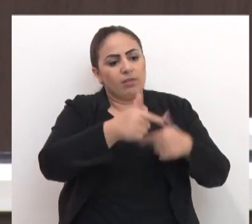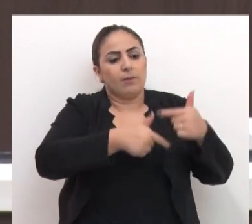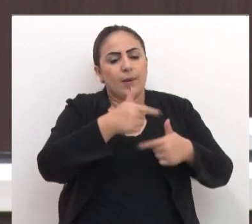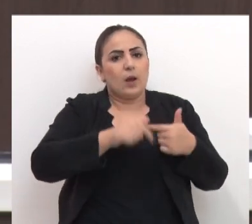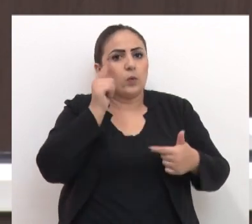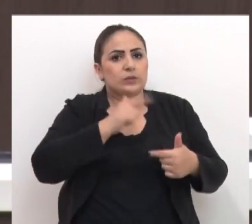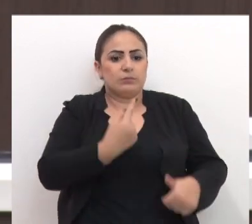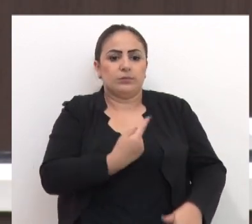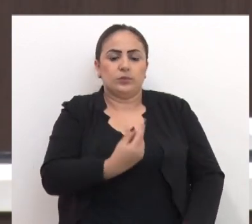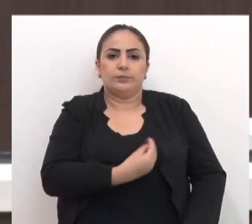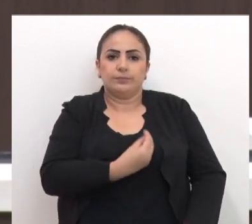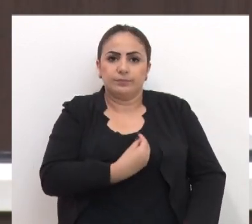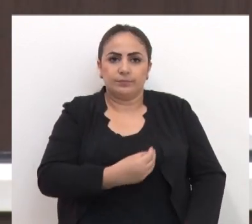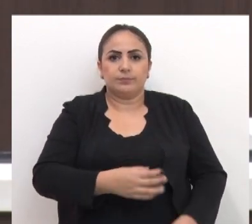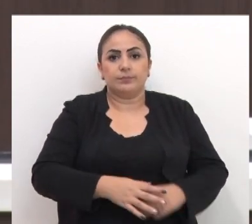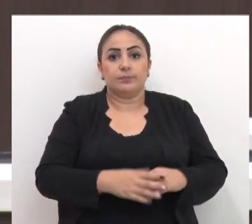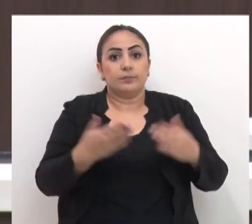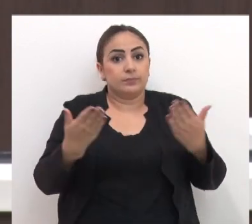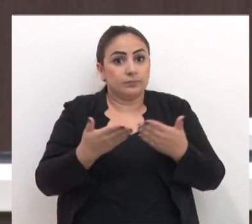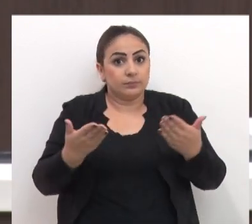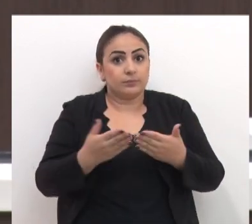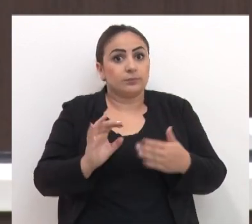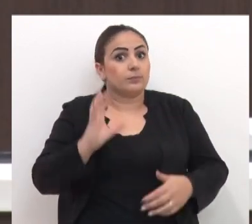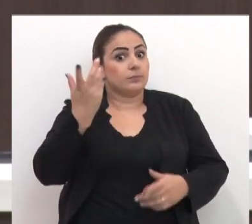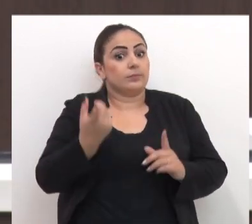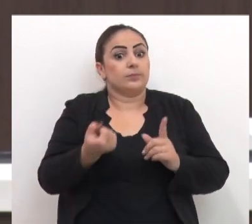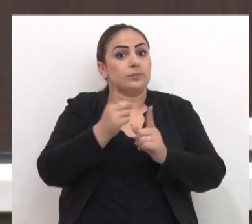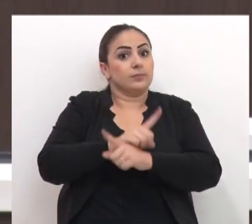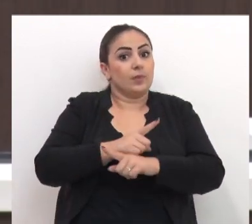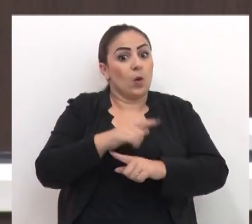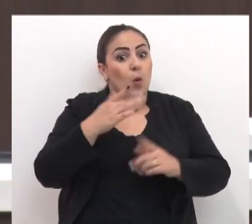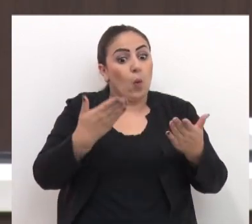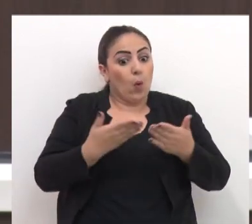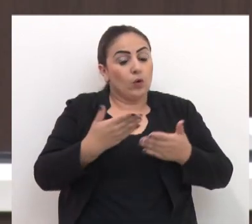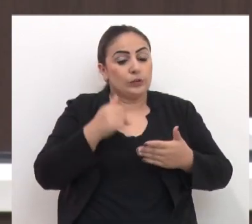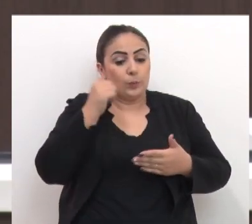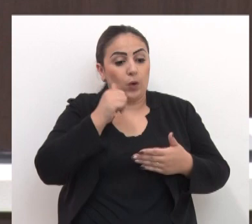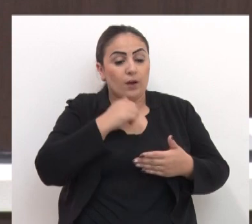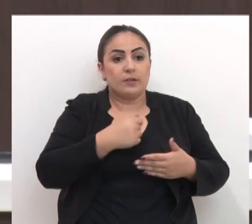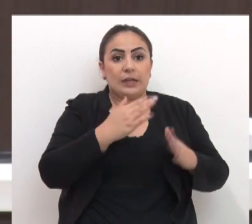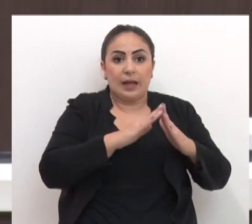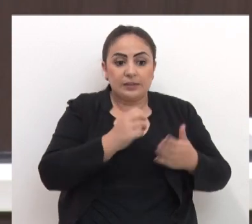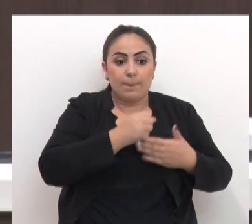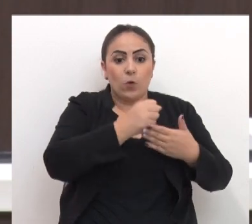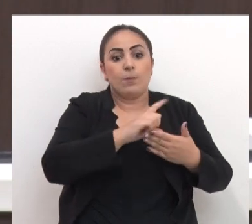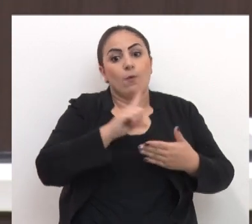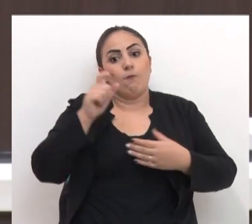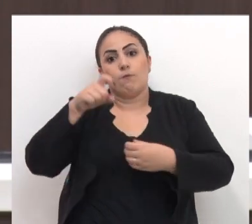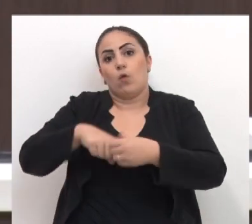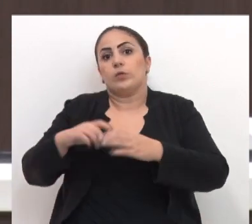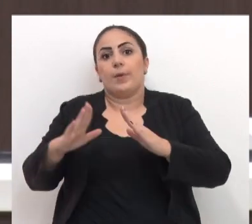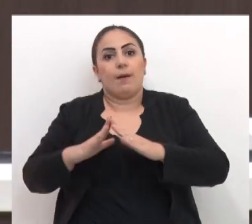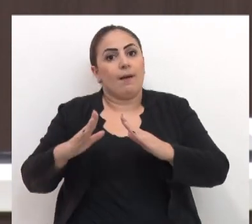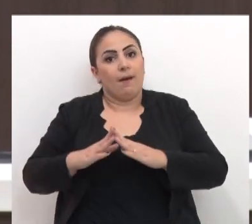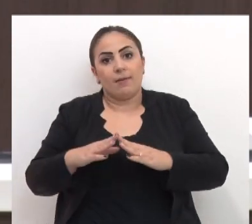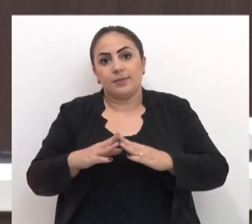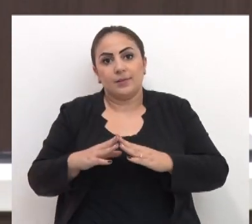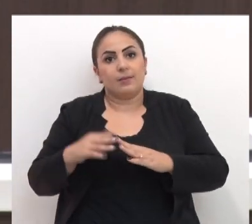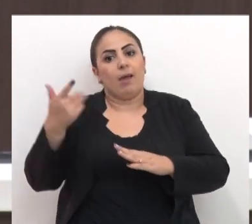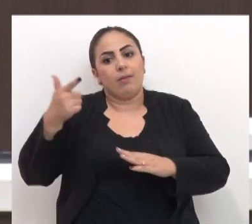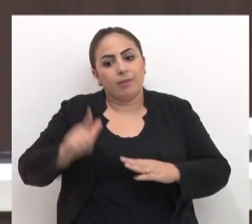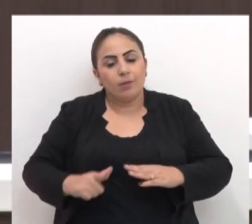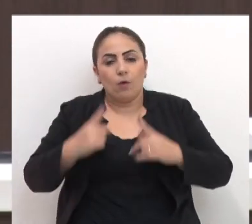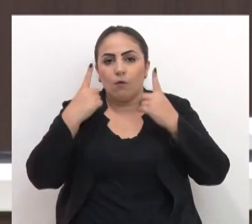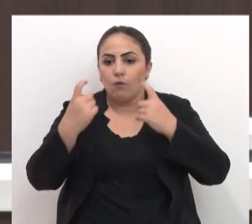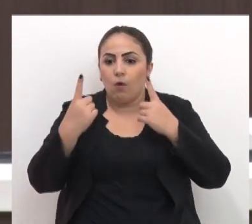trabalhar, vão seguir a vida delas, hoje acontece o contrário, hoje elas voltam novamente para casa e são